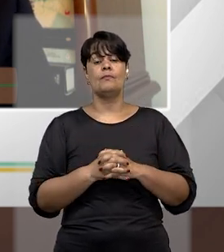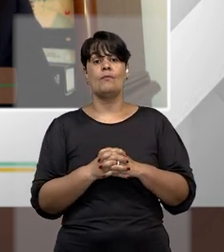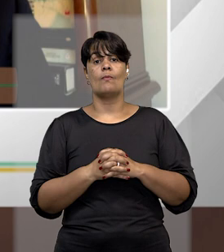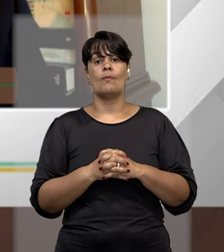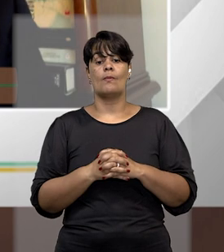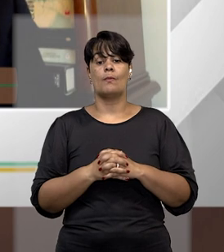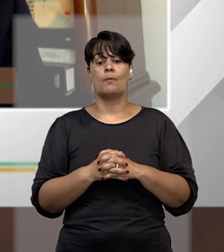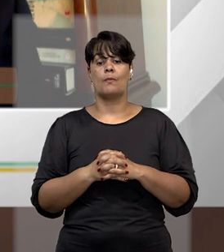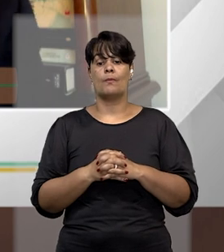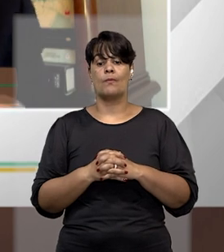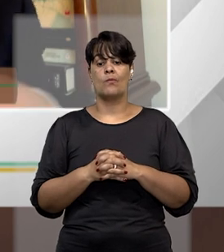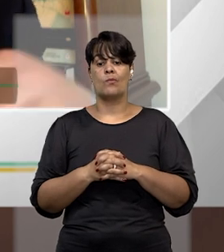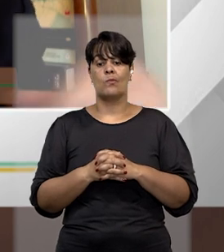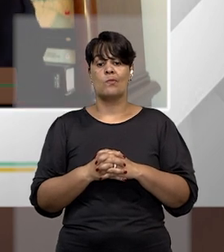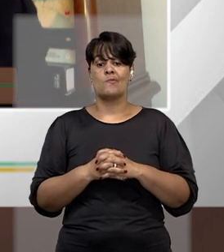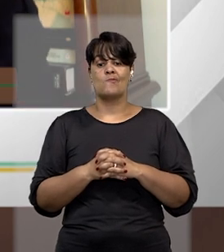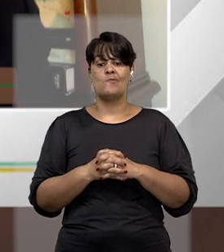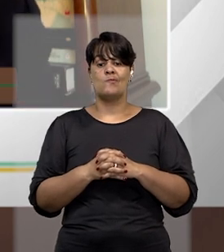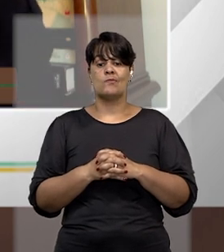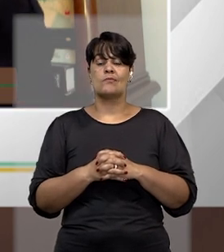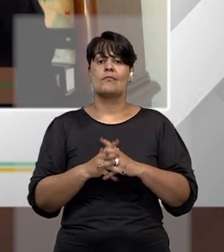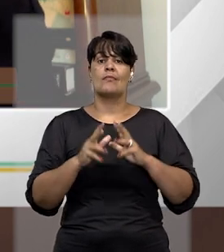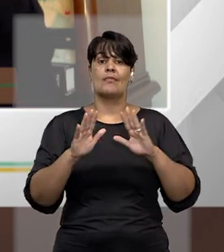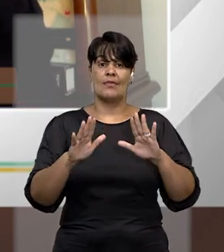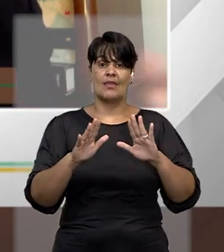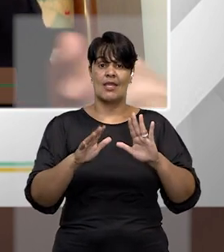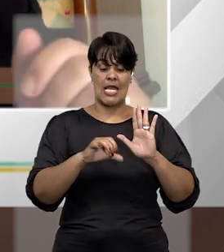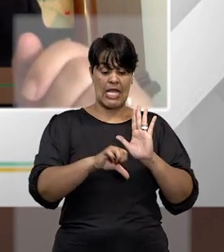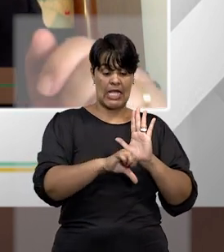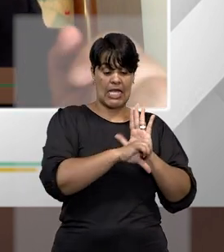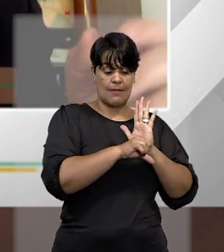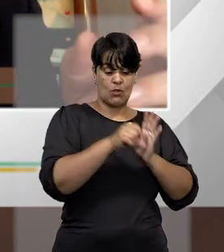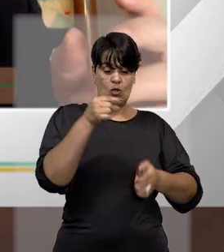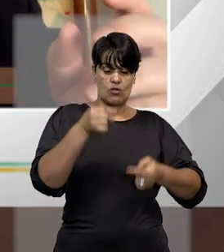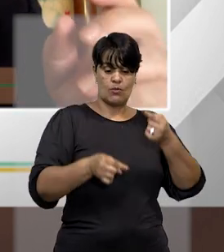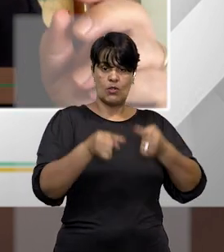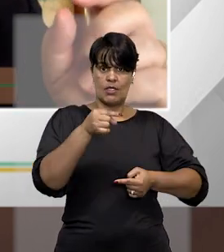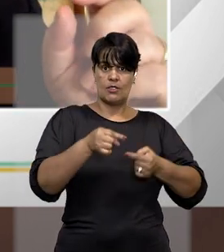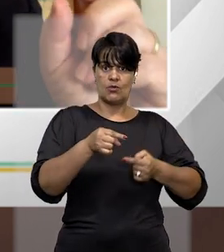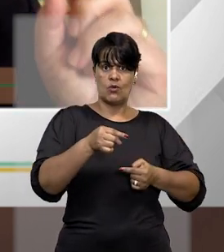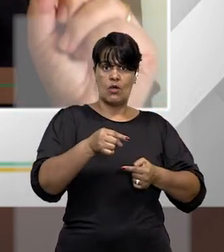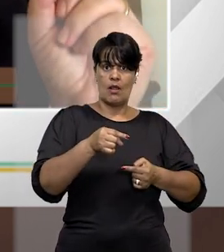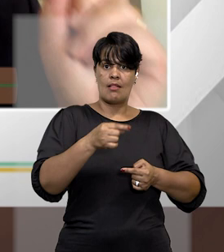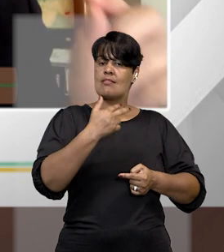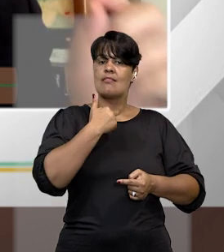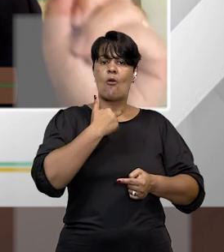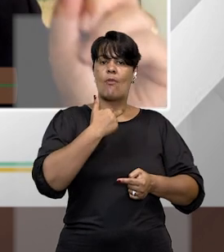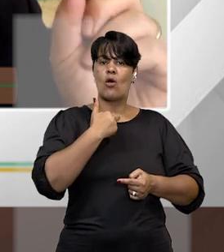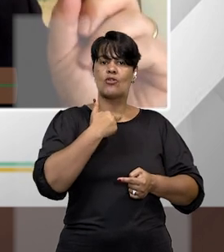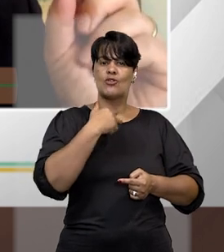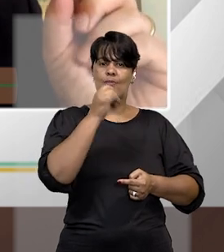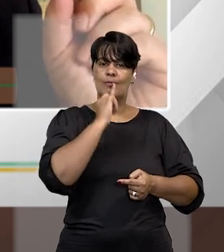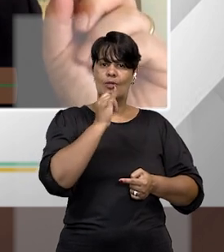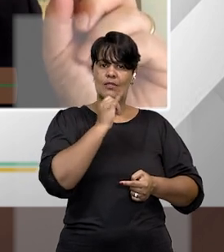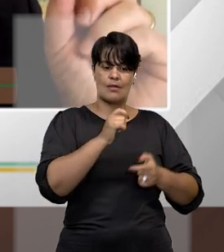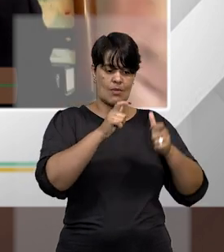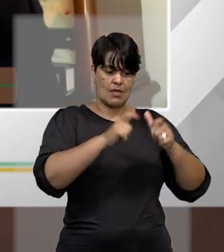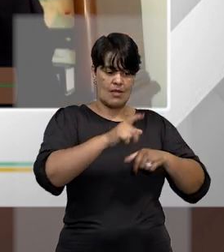que criminosos políticos sejam extraditados, ou seja, aquele que